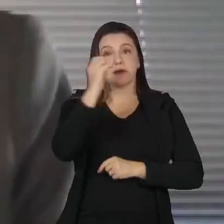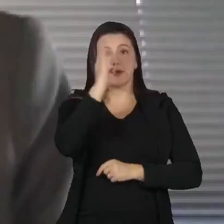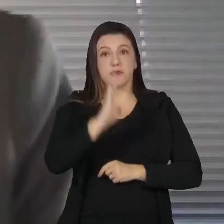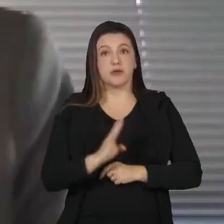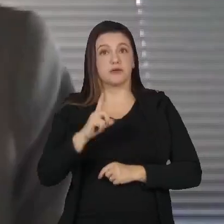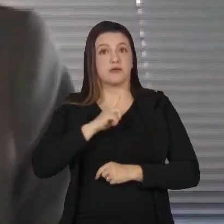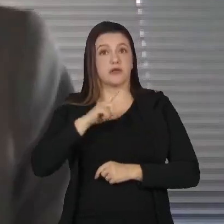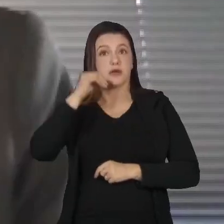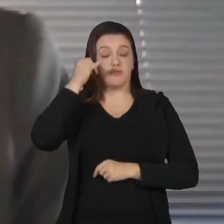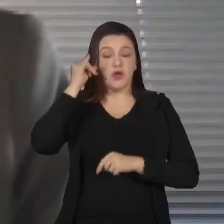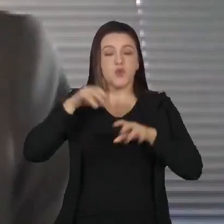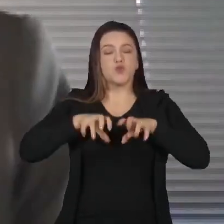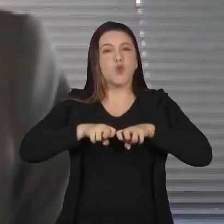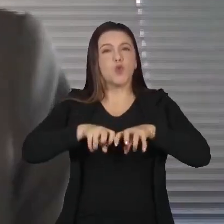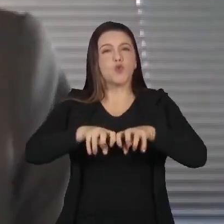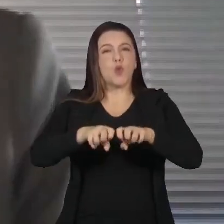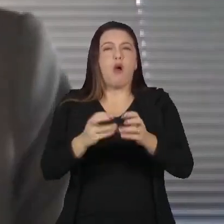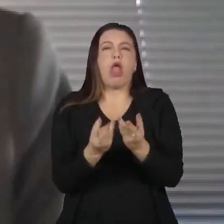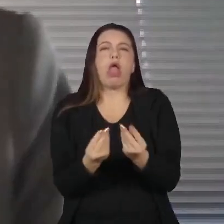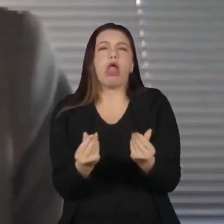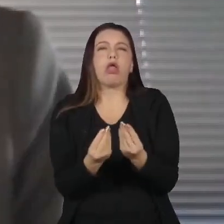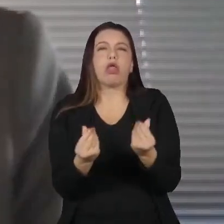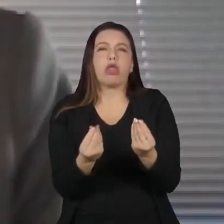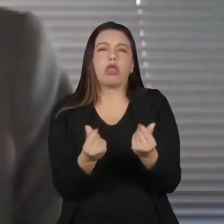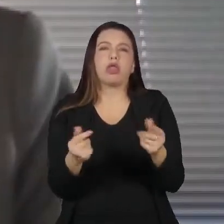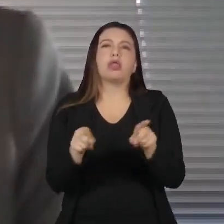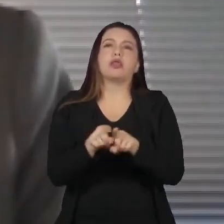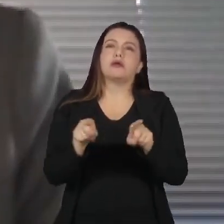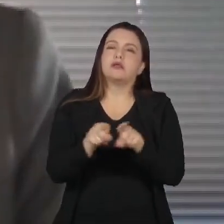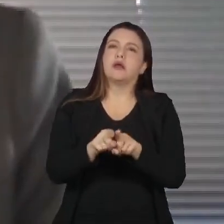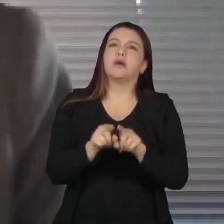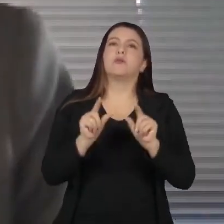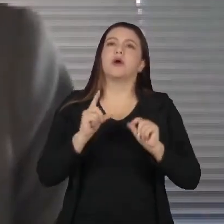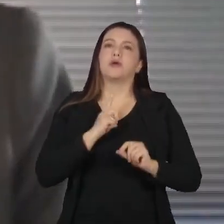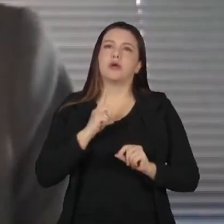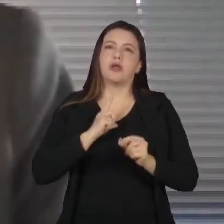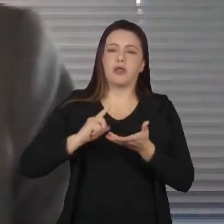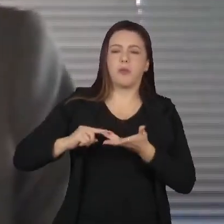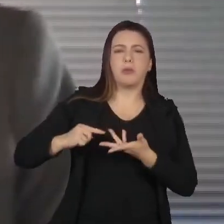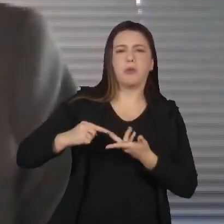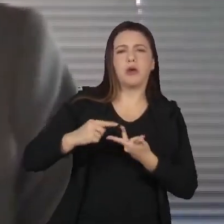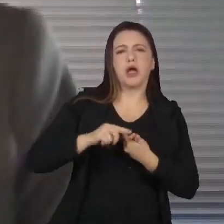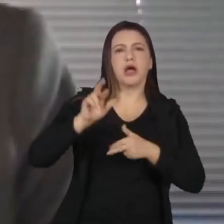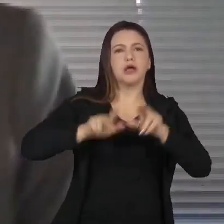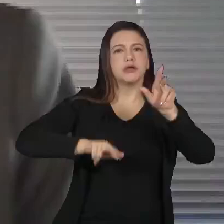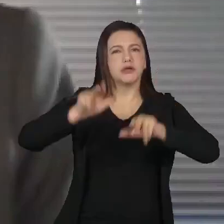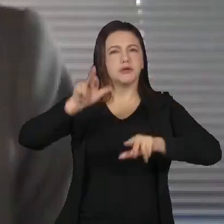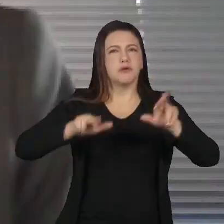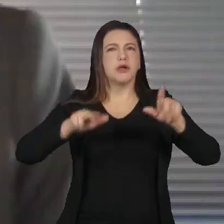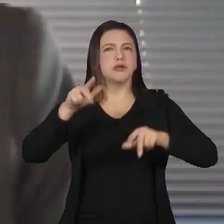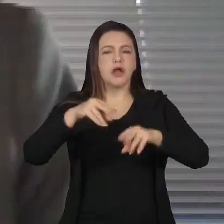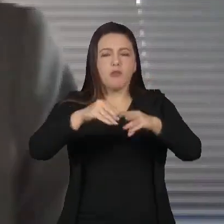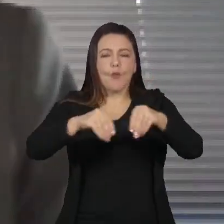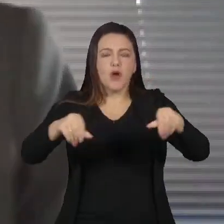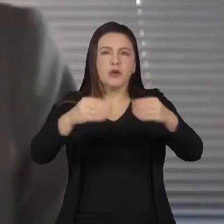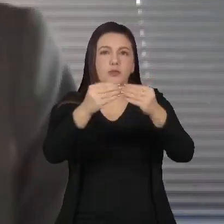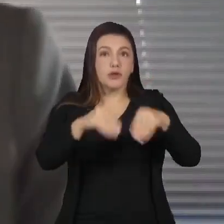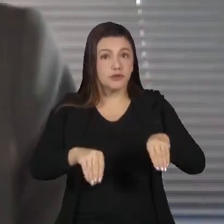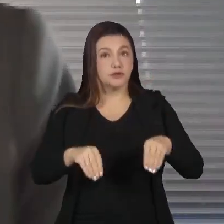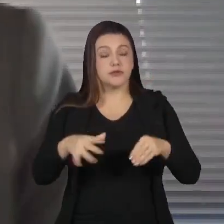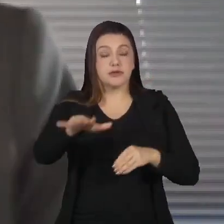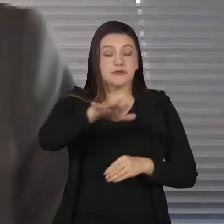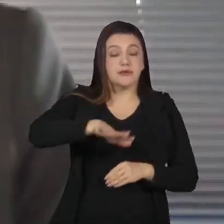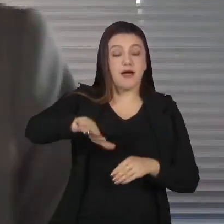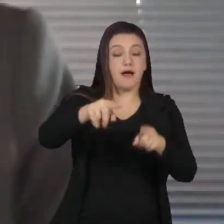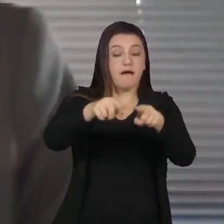pastagem de baixa qualidade, ou está no estágio ali em diferentes intensidades de degradação, certamente essa